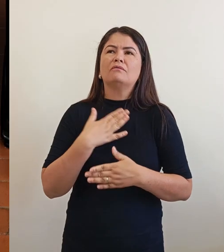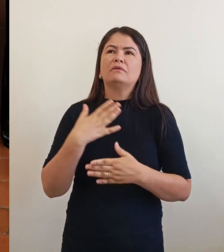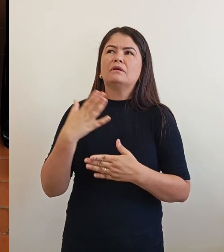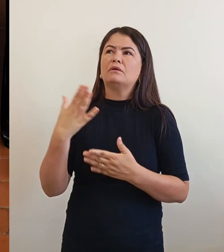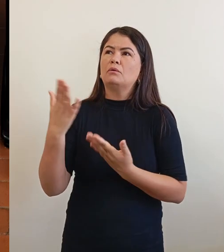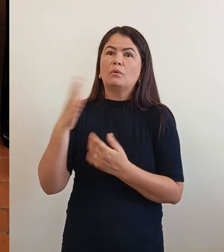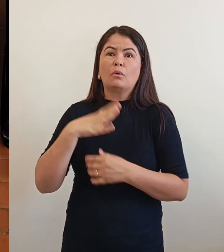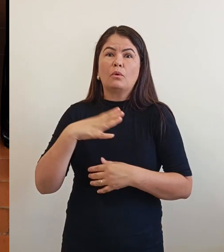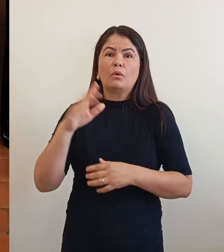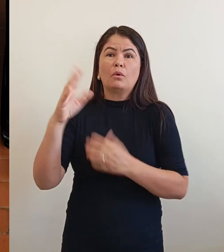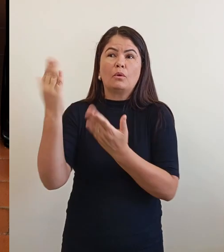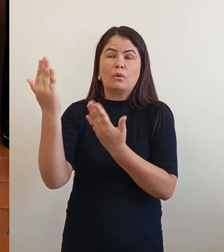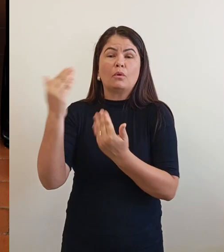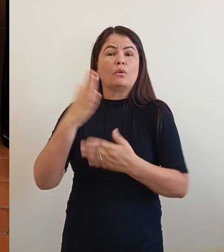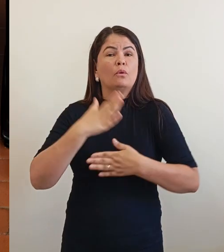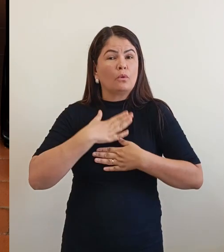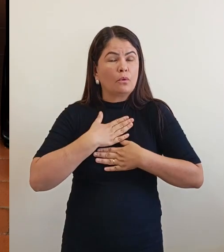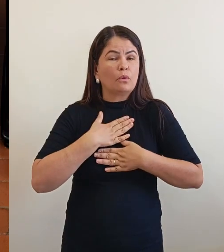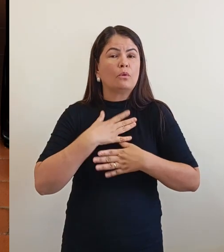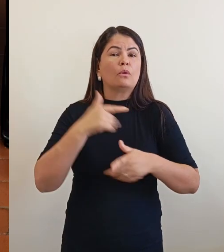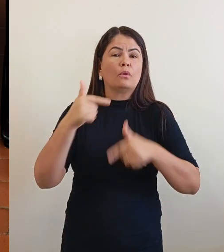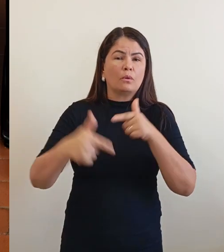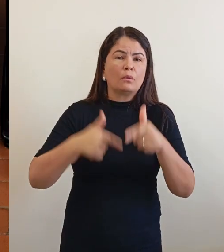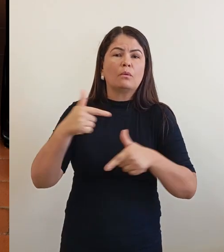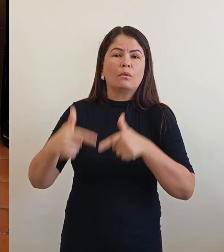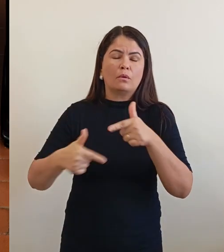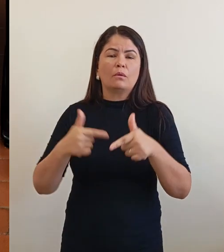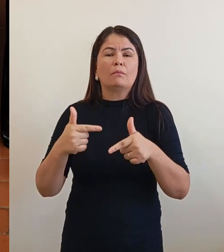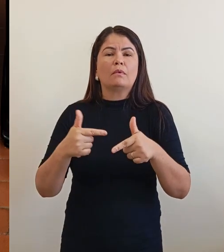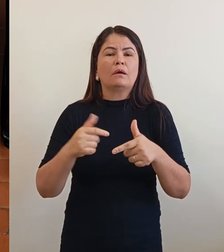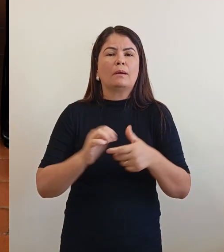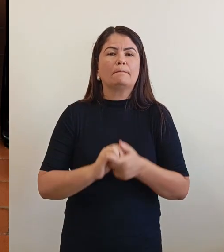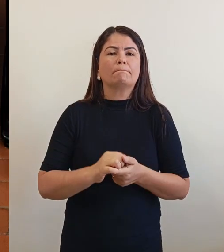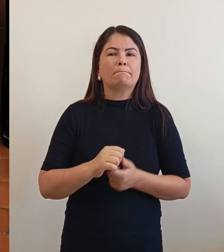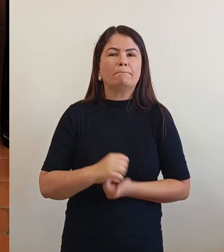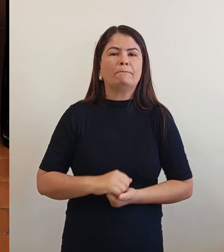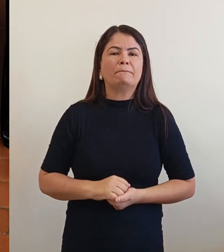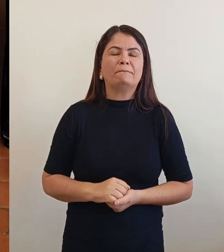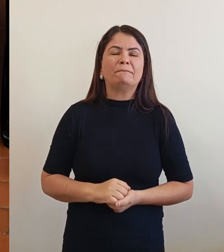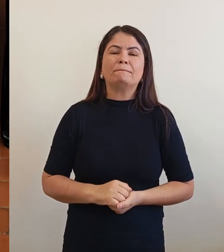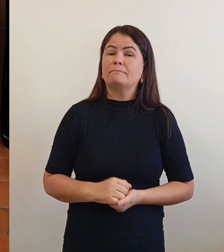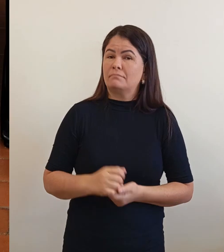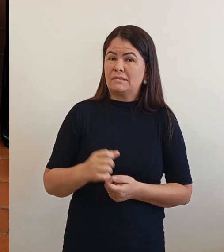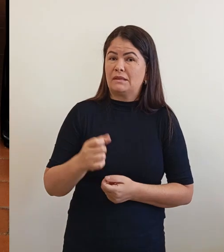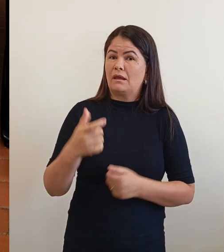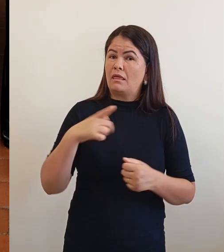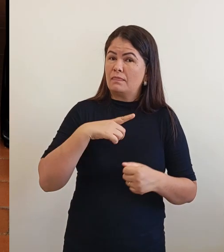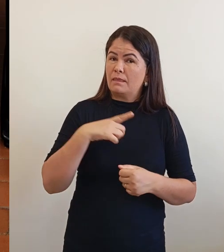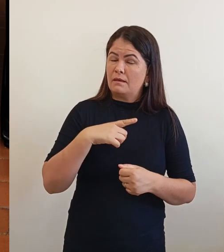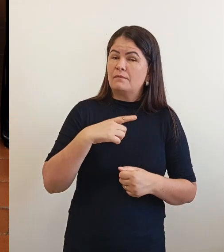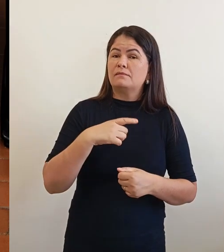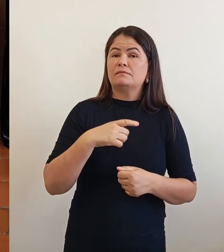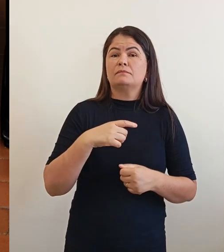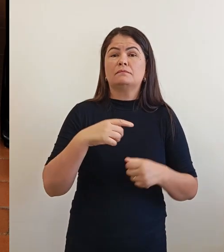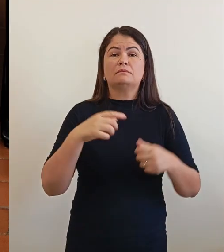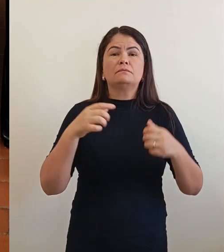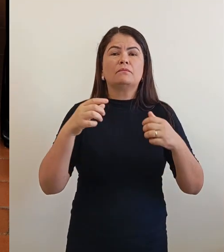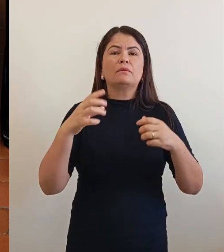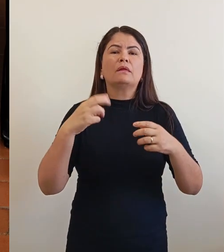os jovens. E nós vamos ter que trabalhar também, poder atrair os artistas, poder atrair